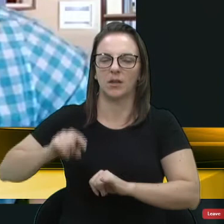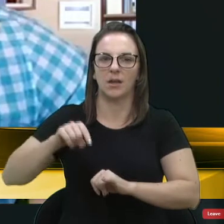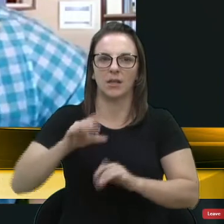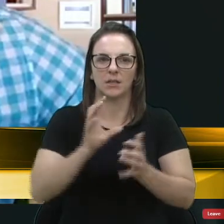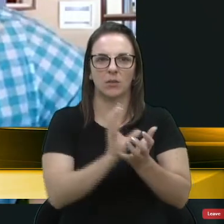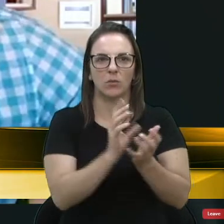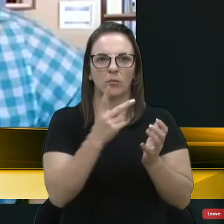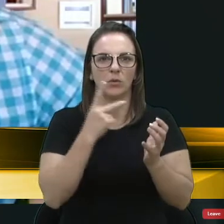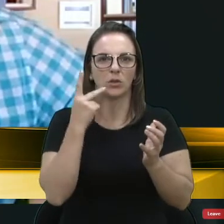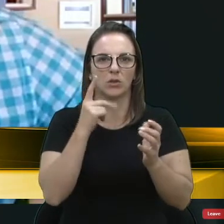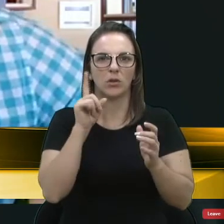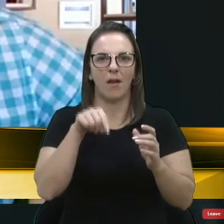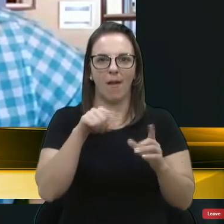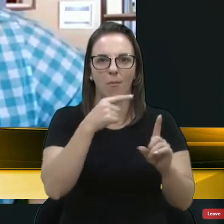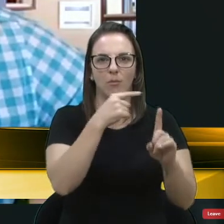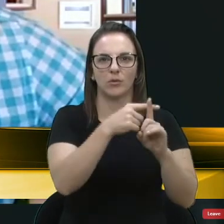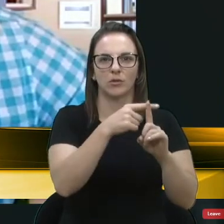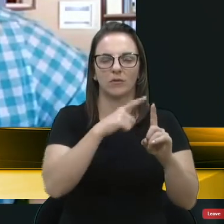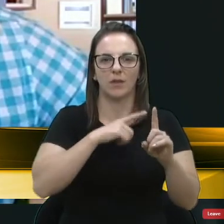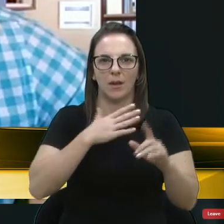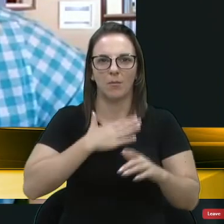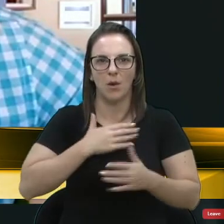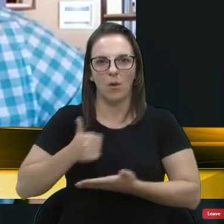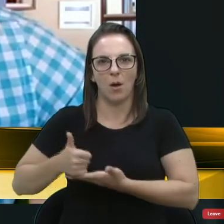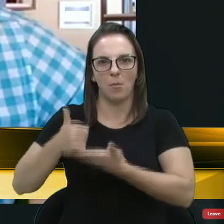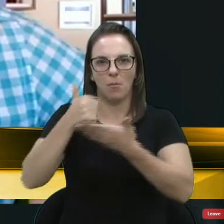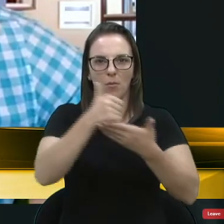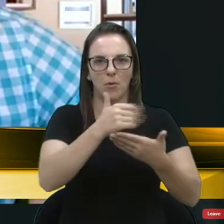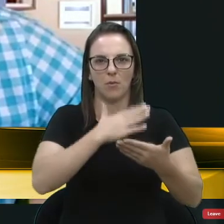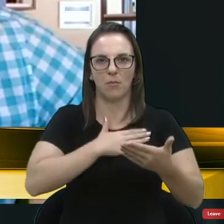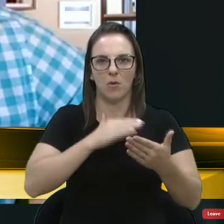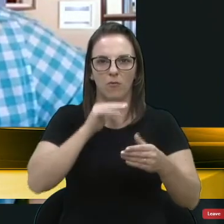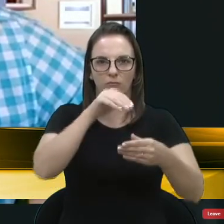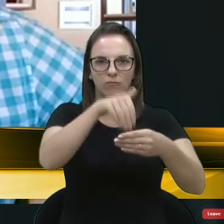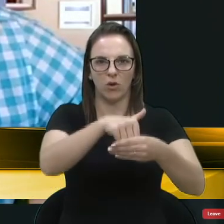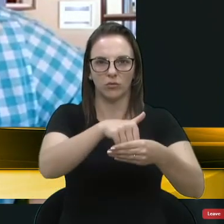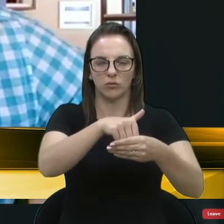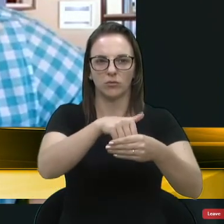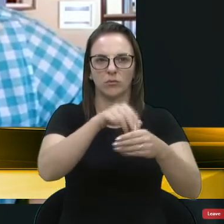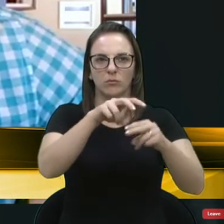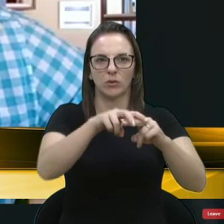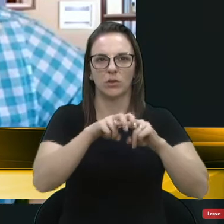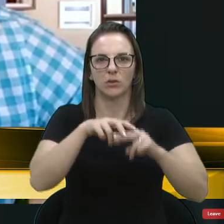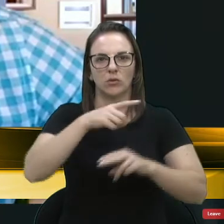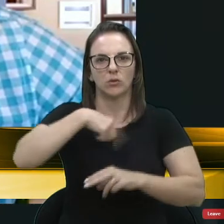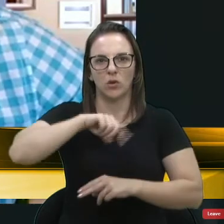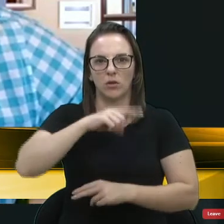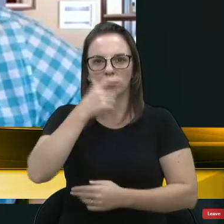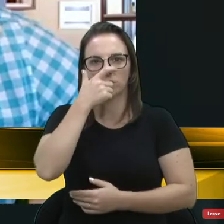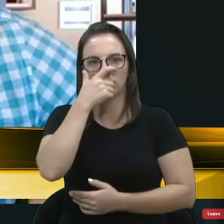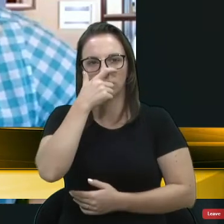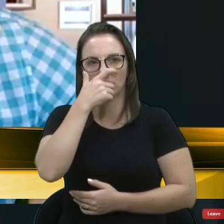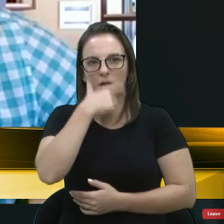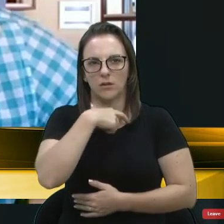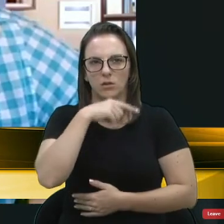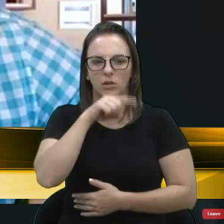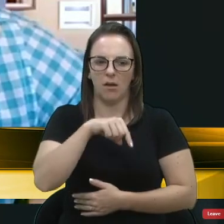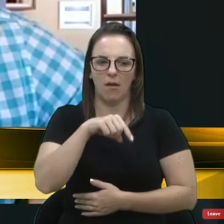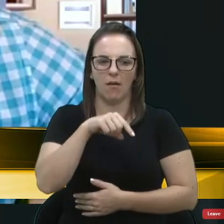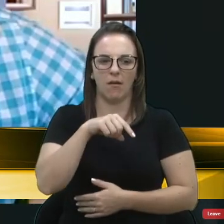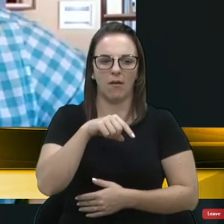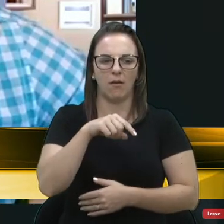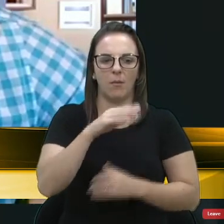meu apoio, tem meu voto e nós só podemos considerar isso uma iniciativa muito interessante